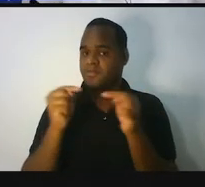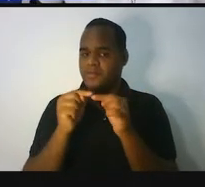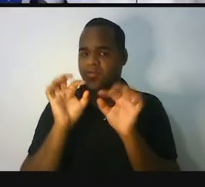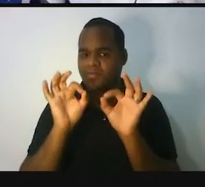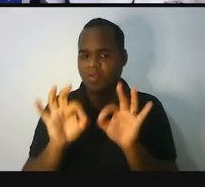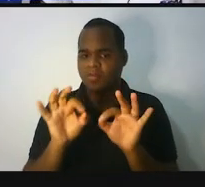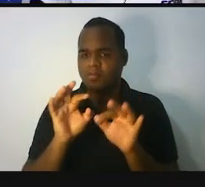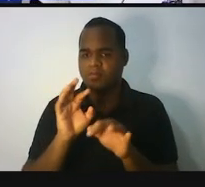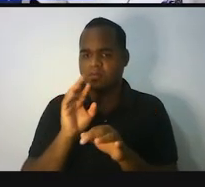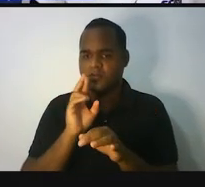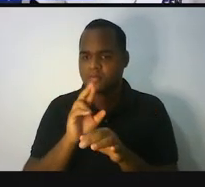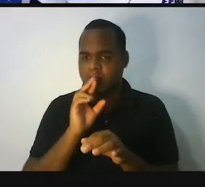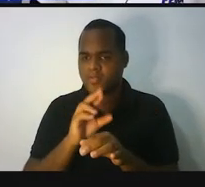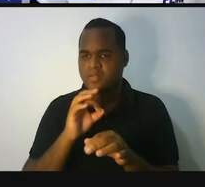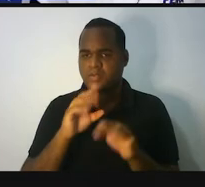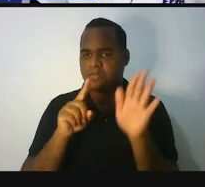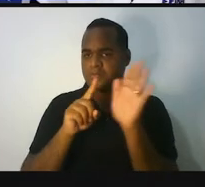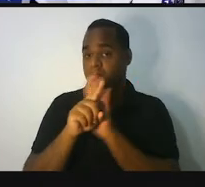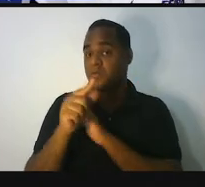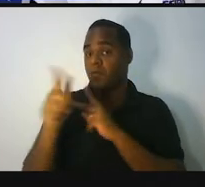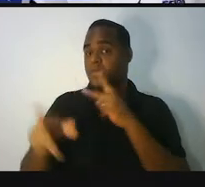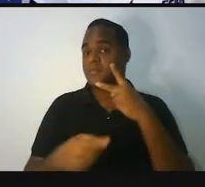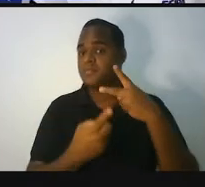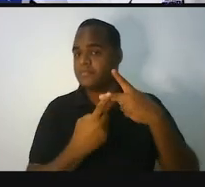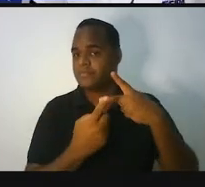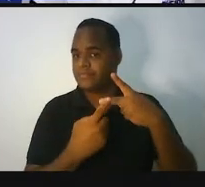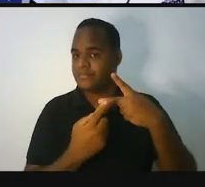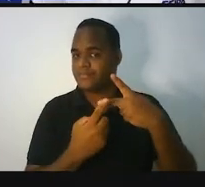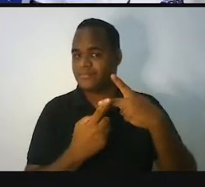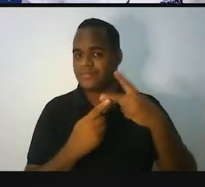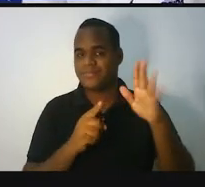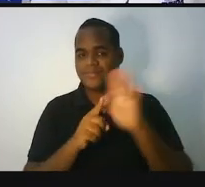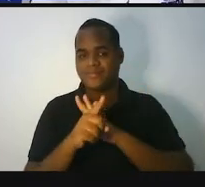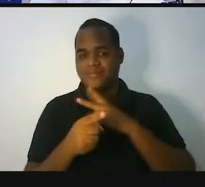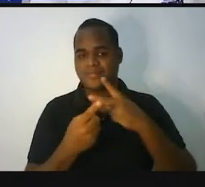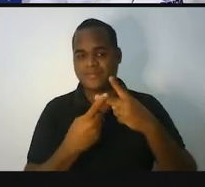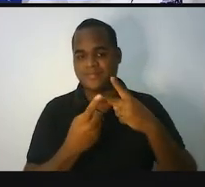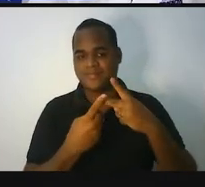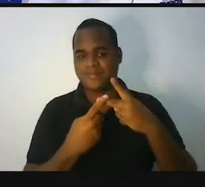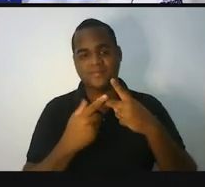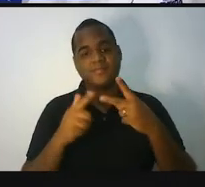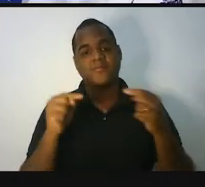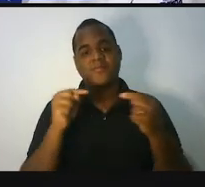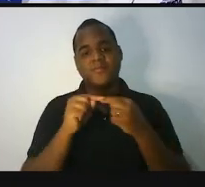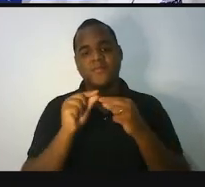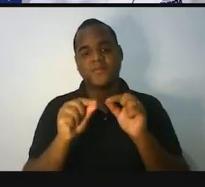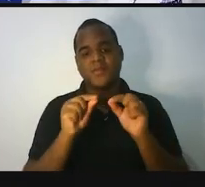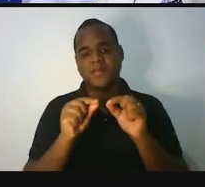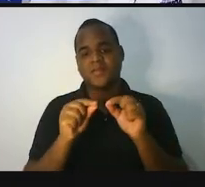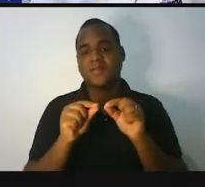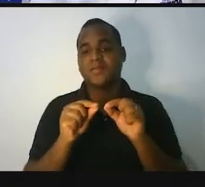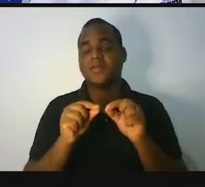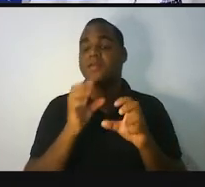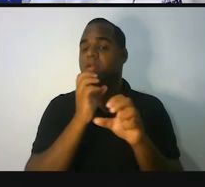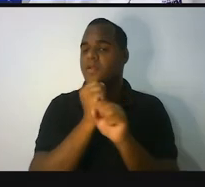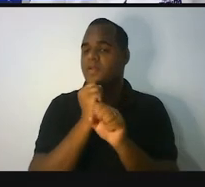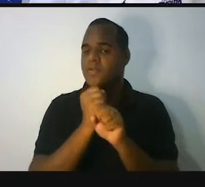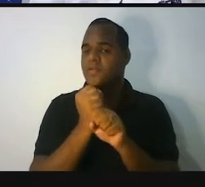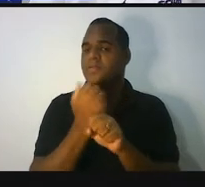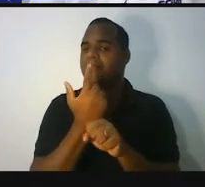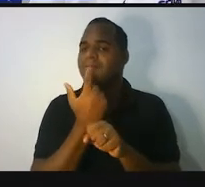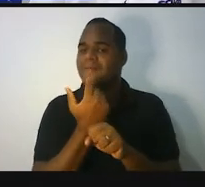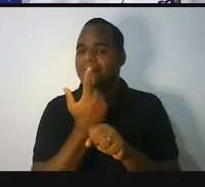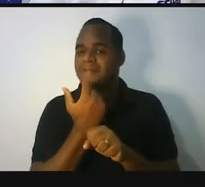tem essa pergunta. Tinha outra pergunta. E a outra pergunta era o seguinte. A soma vermelho